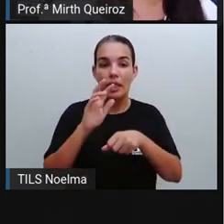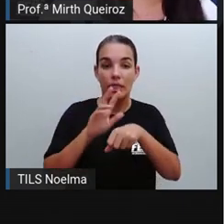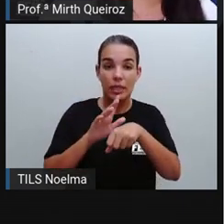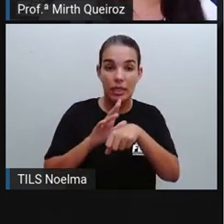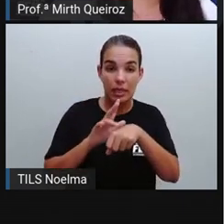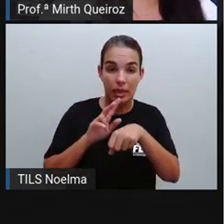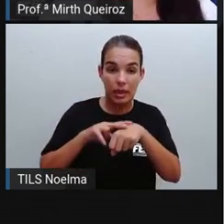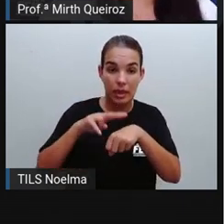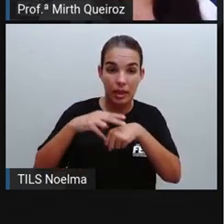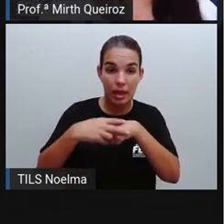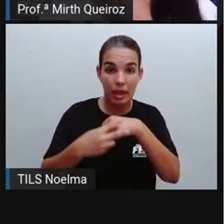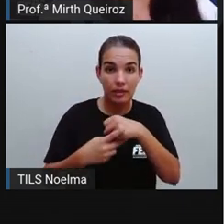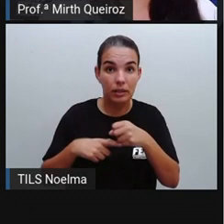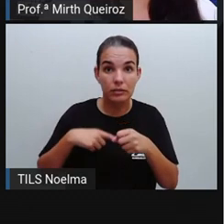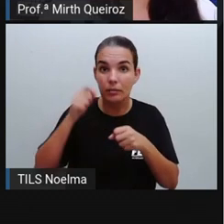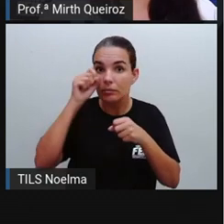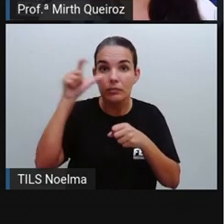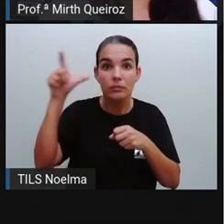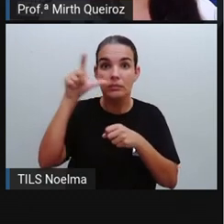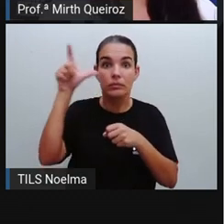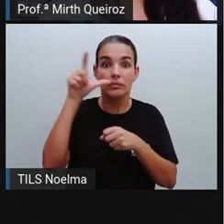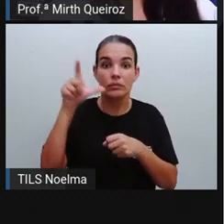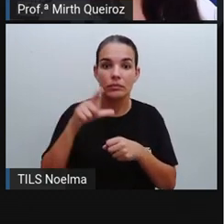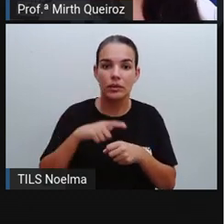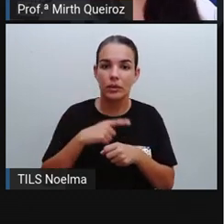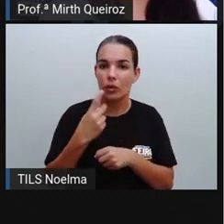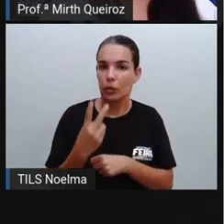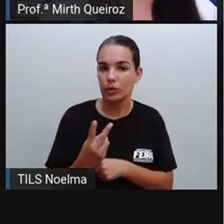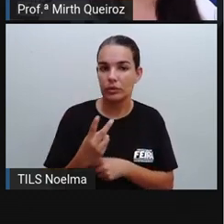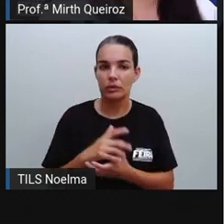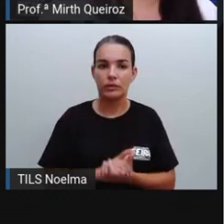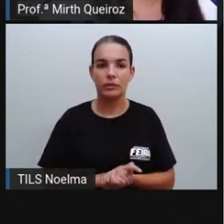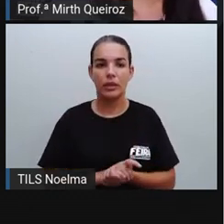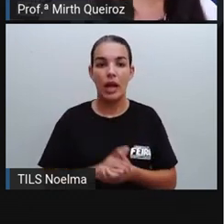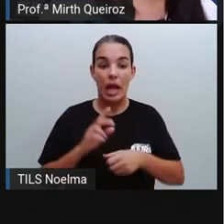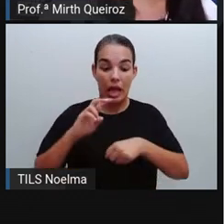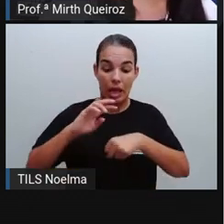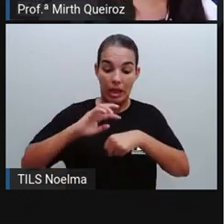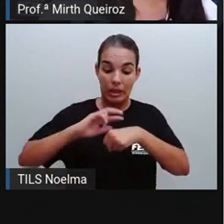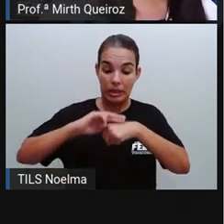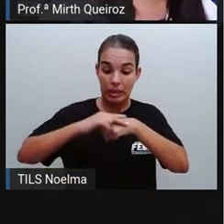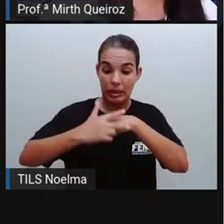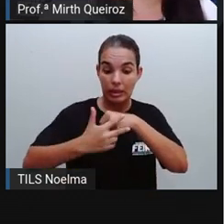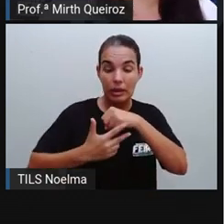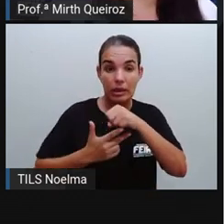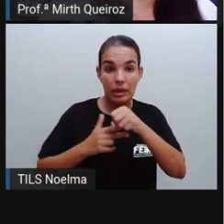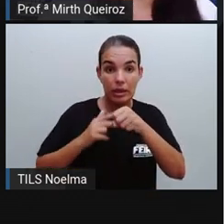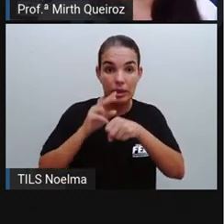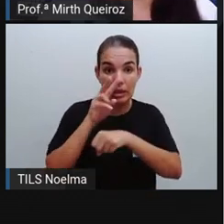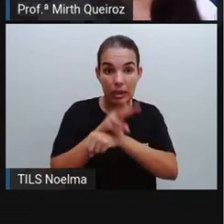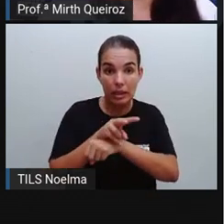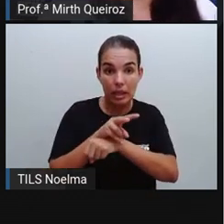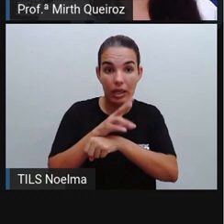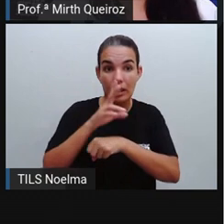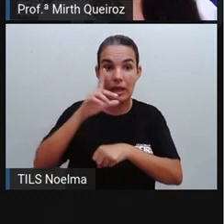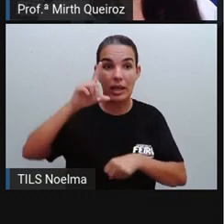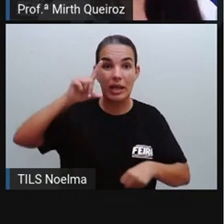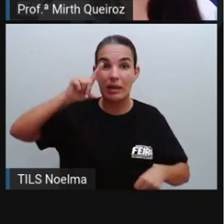Desses, dengues com sinais de alarme foram dois. Nós tivemos